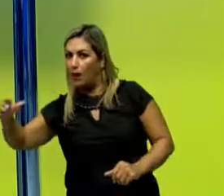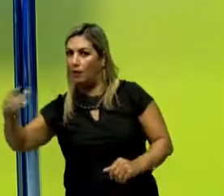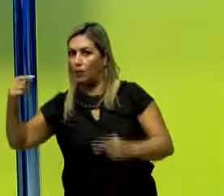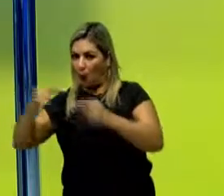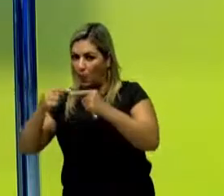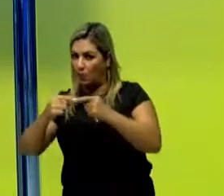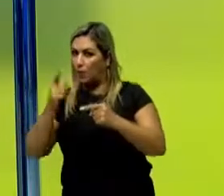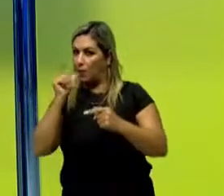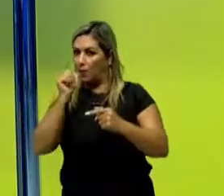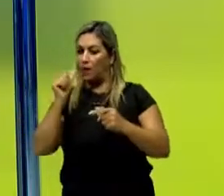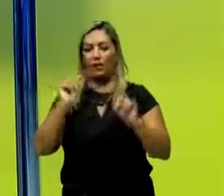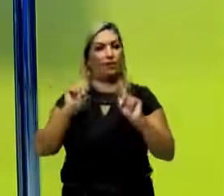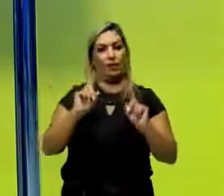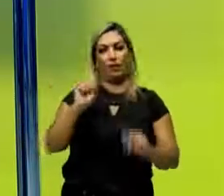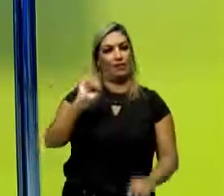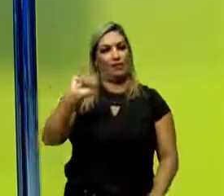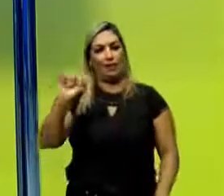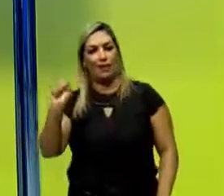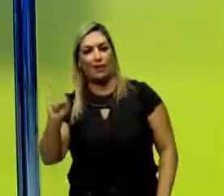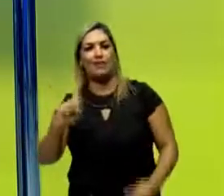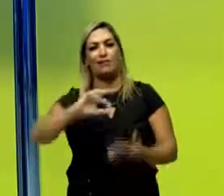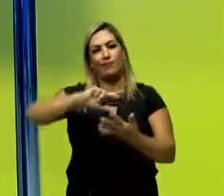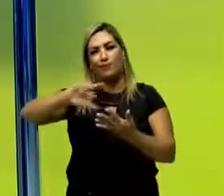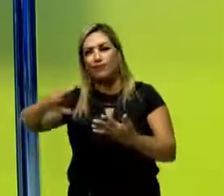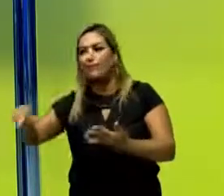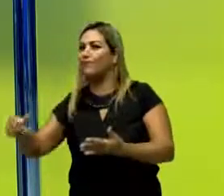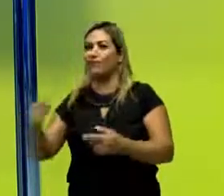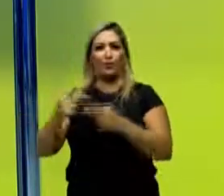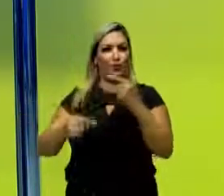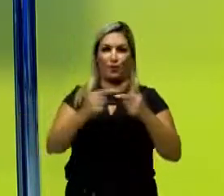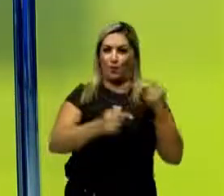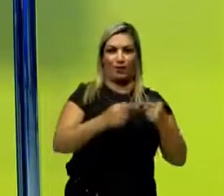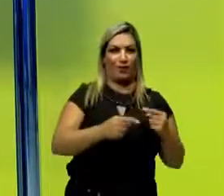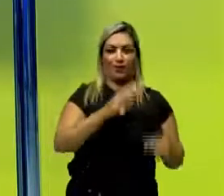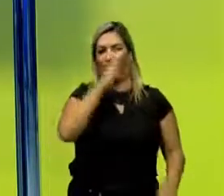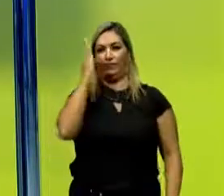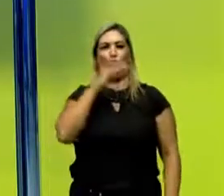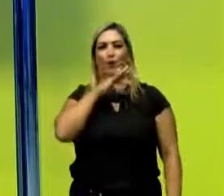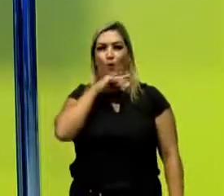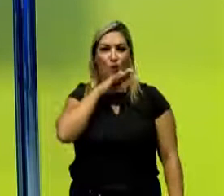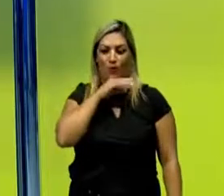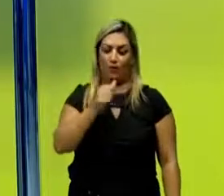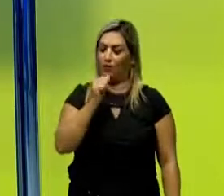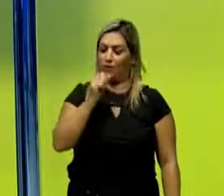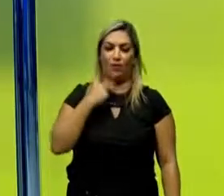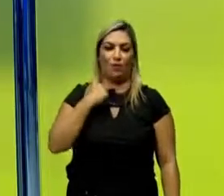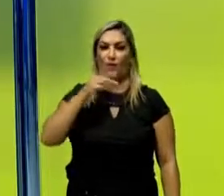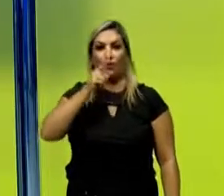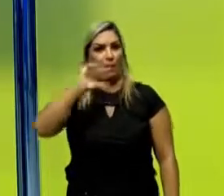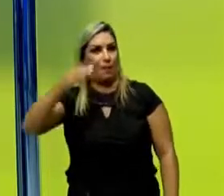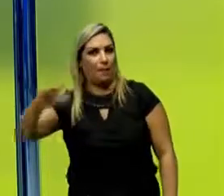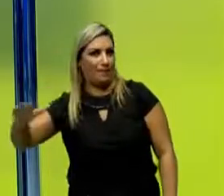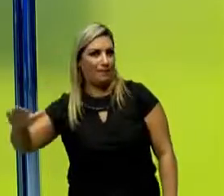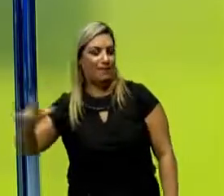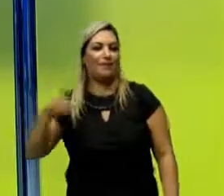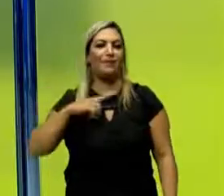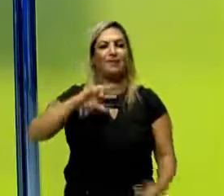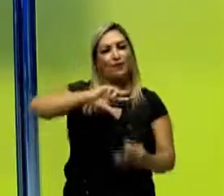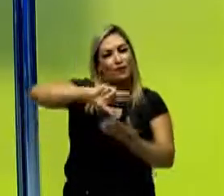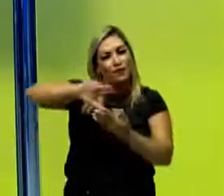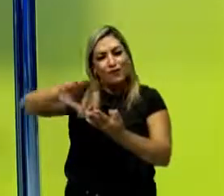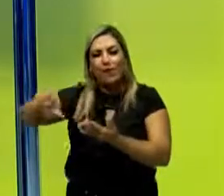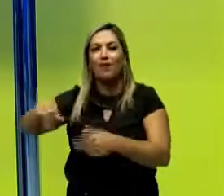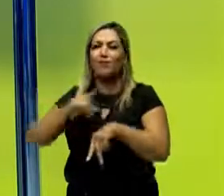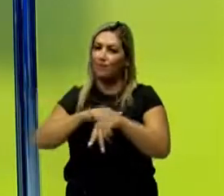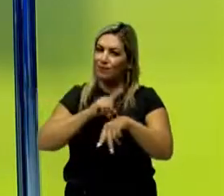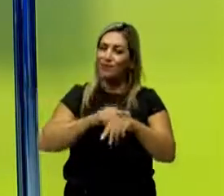Ela tem sais, ela tem um monte de coisas que vão fazer mais mal para você do que bem para você. Mas existem várias outras